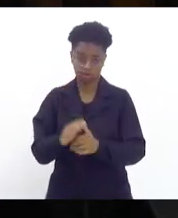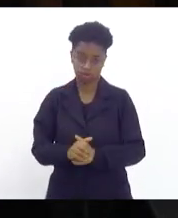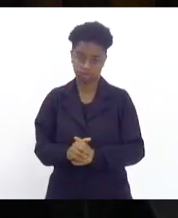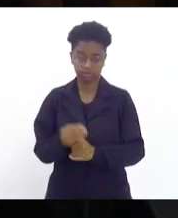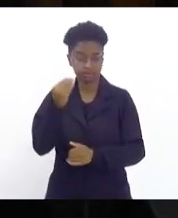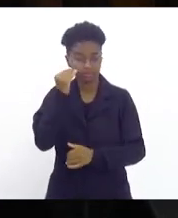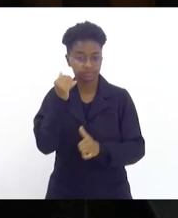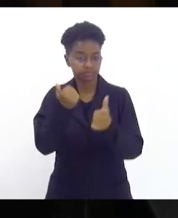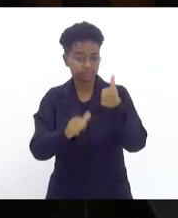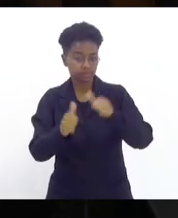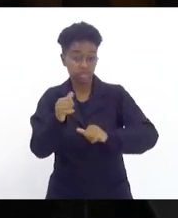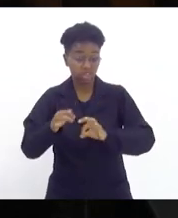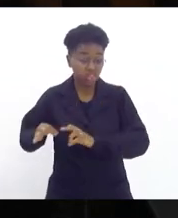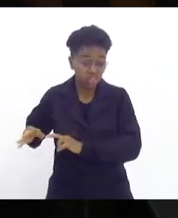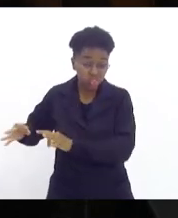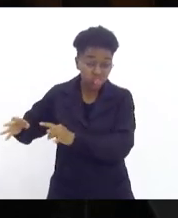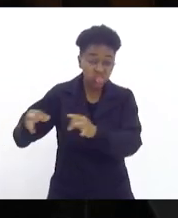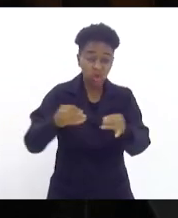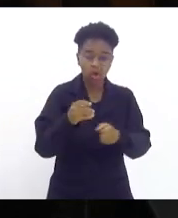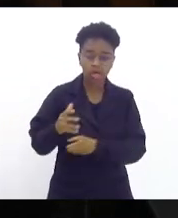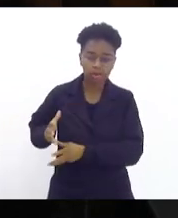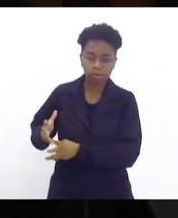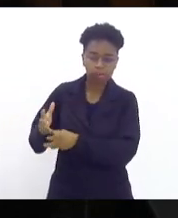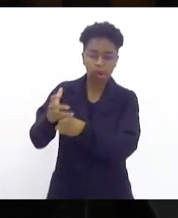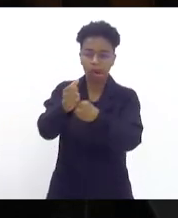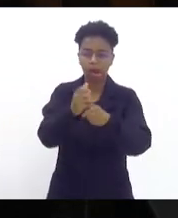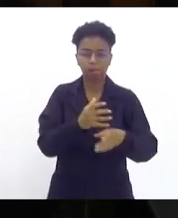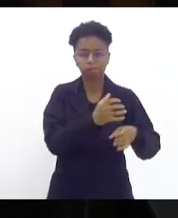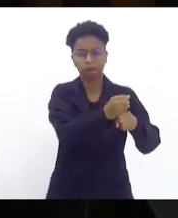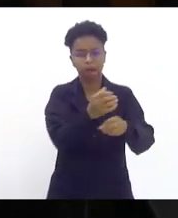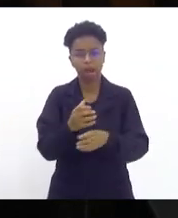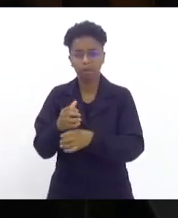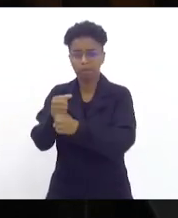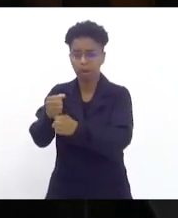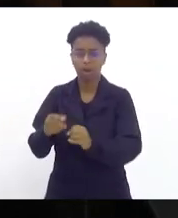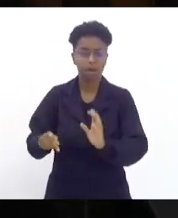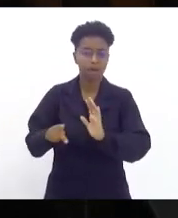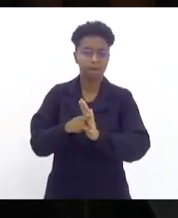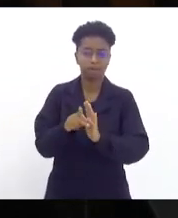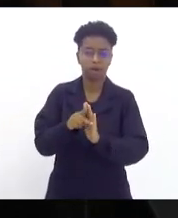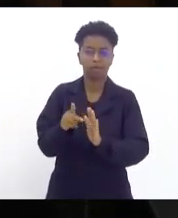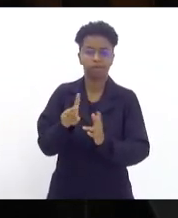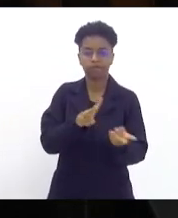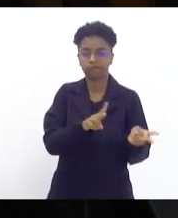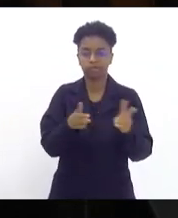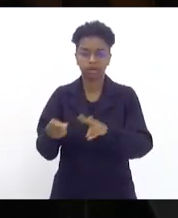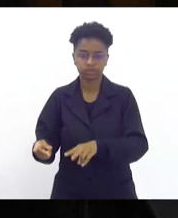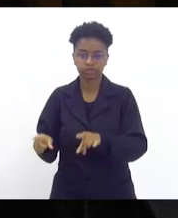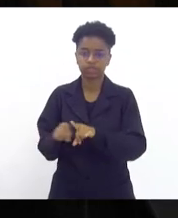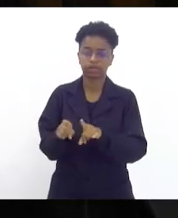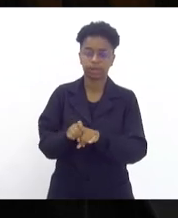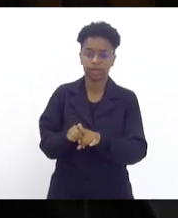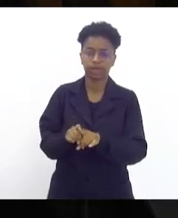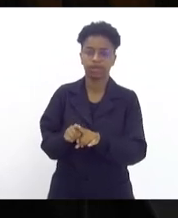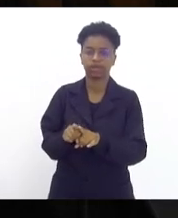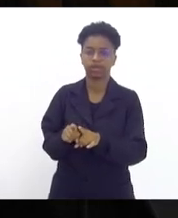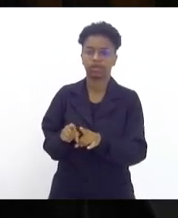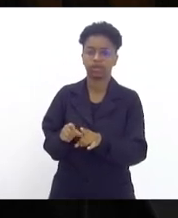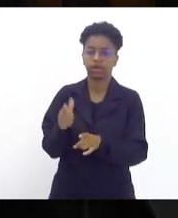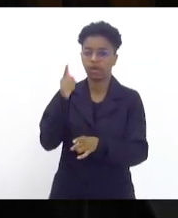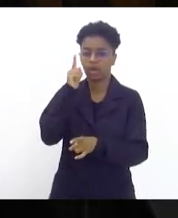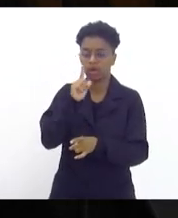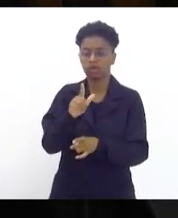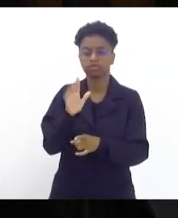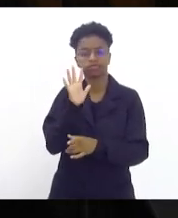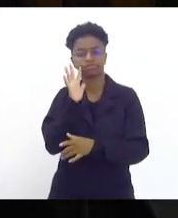examinar todas as contabilidades relativas às transferências e os abatimentos em